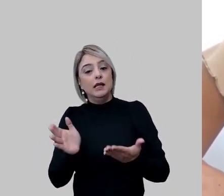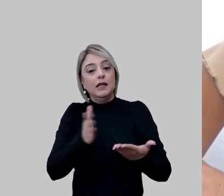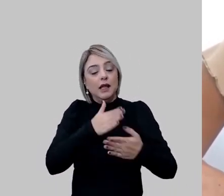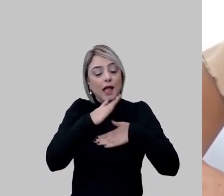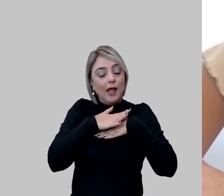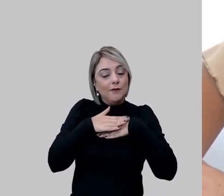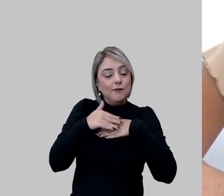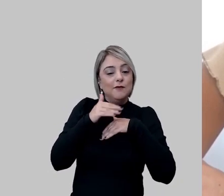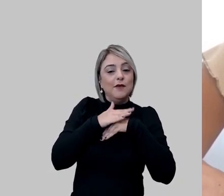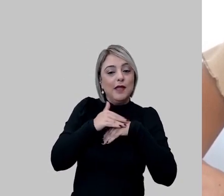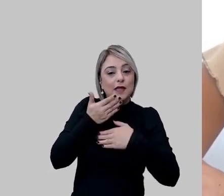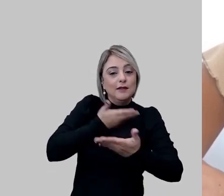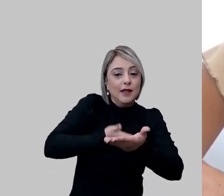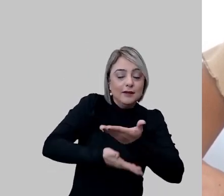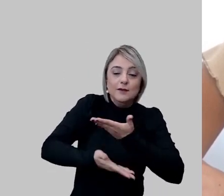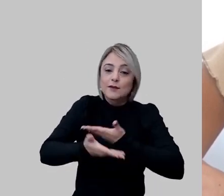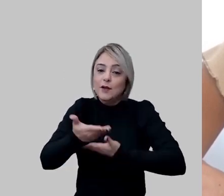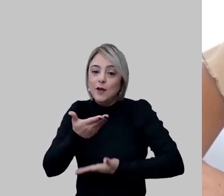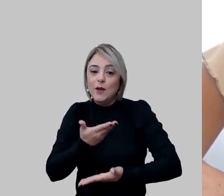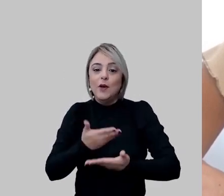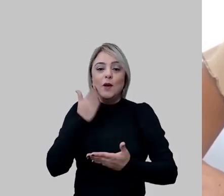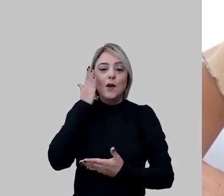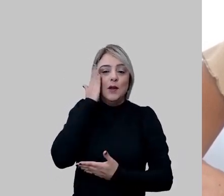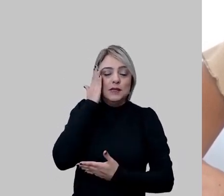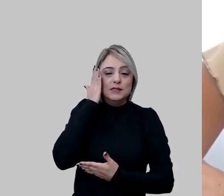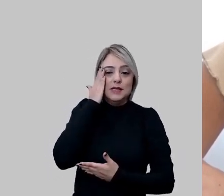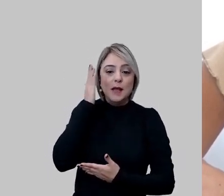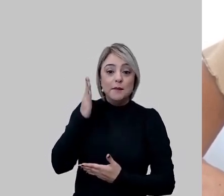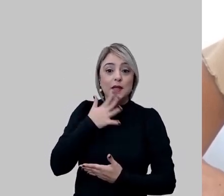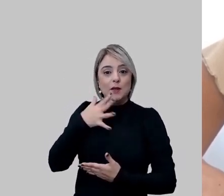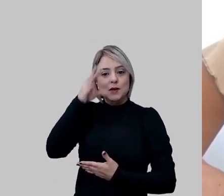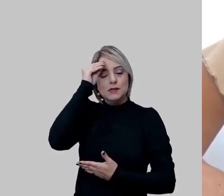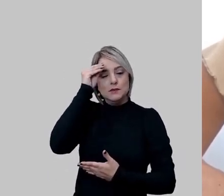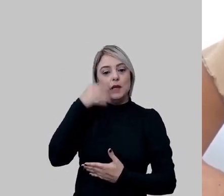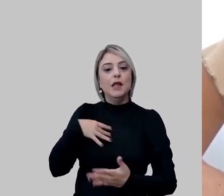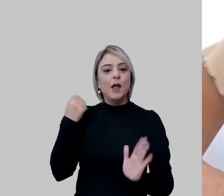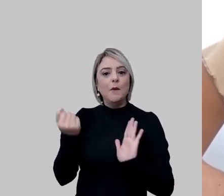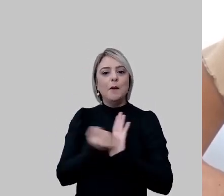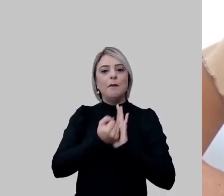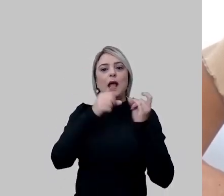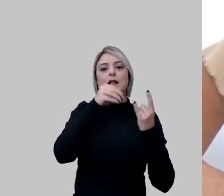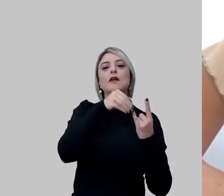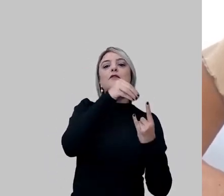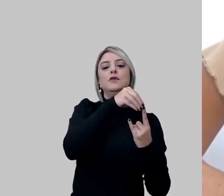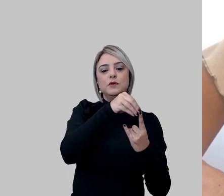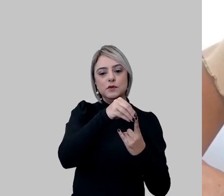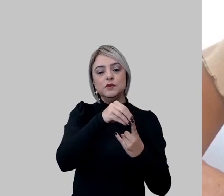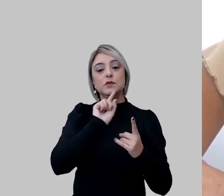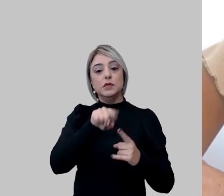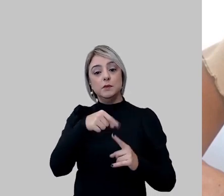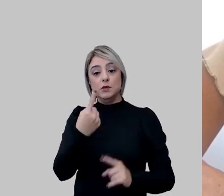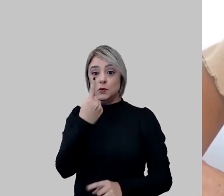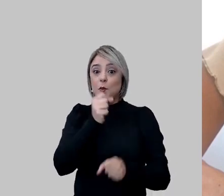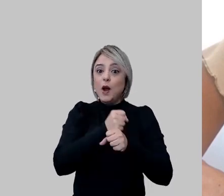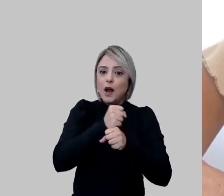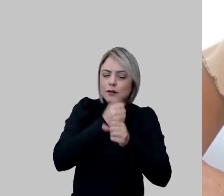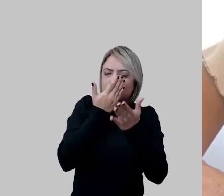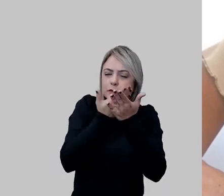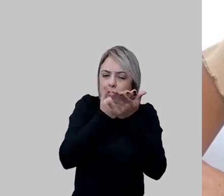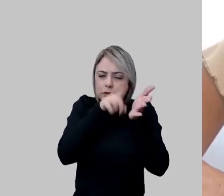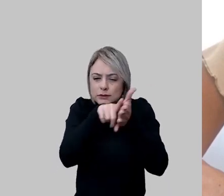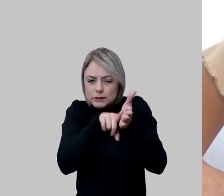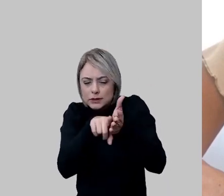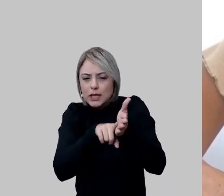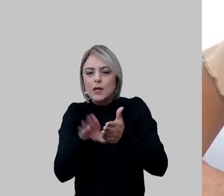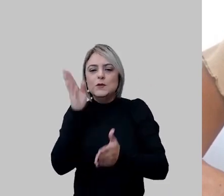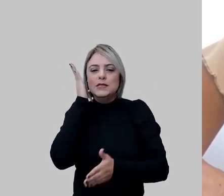do afeto da troca de saberes é a marca registrada da Fiocruz e depois de ter passado esse um ano sei que isso